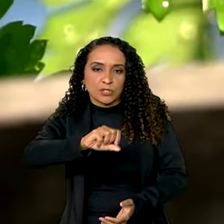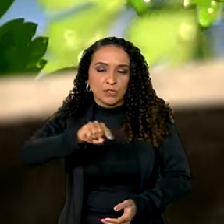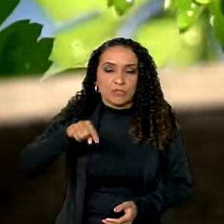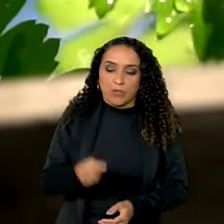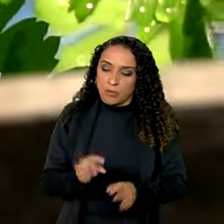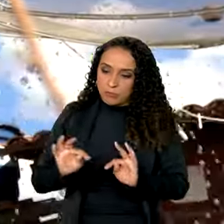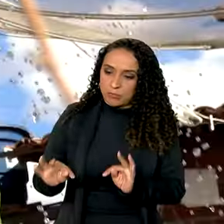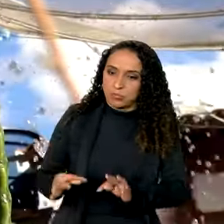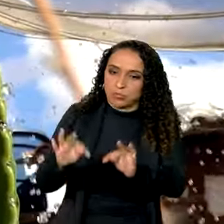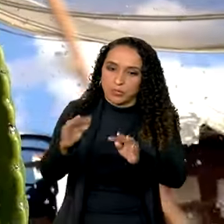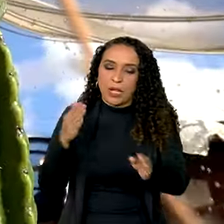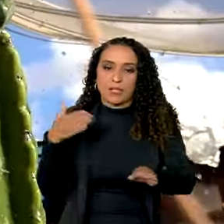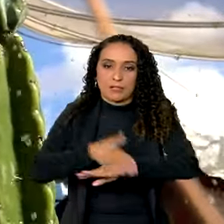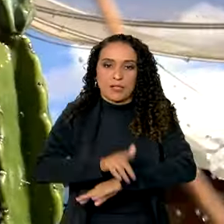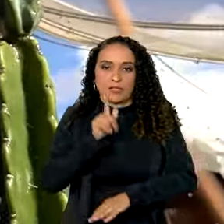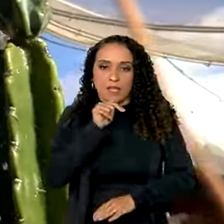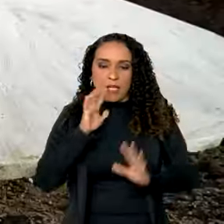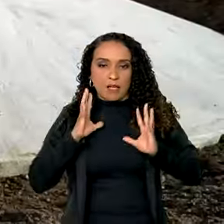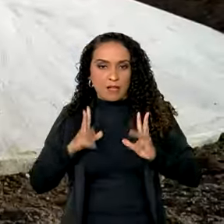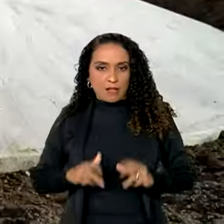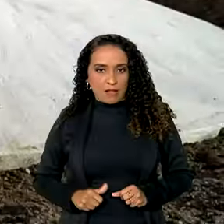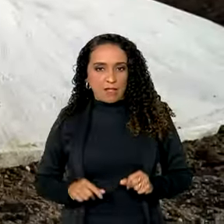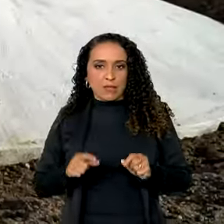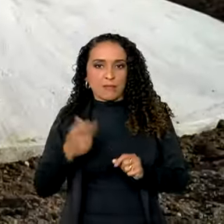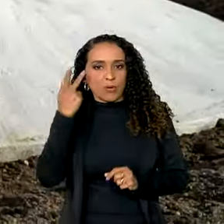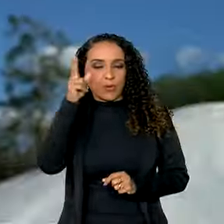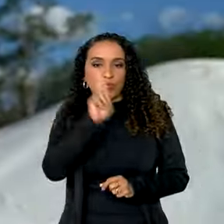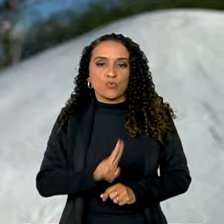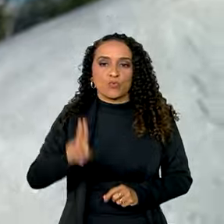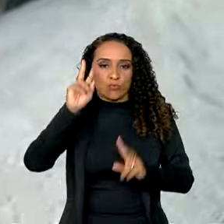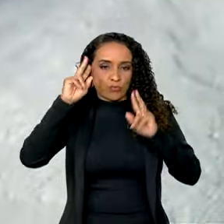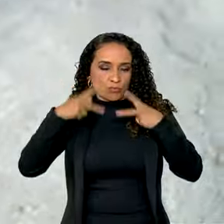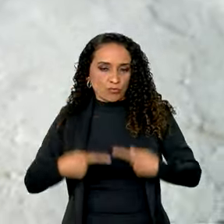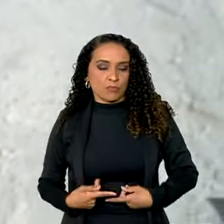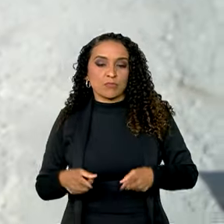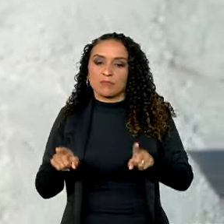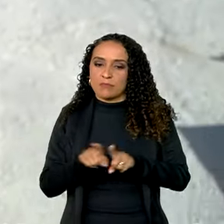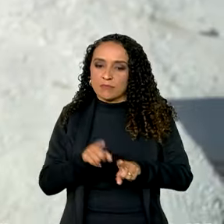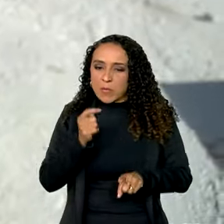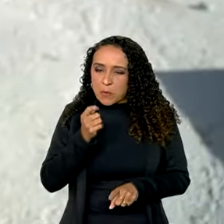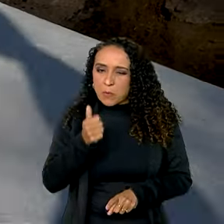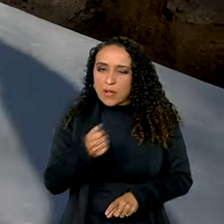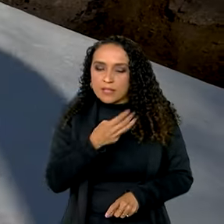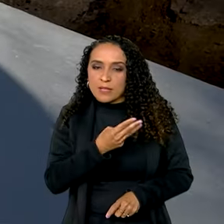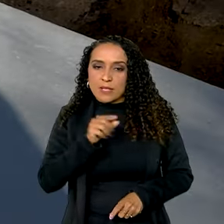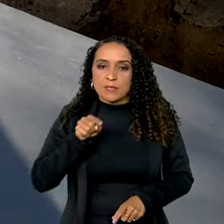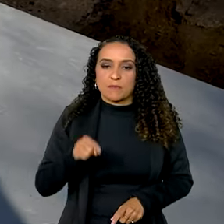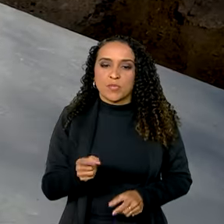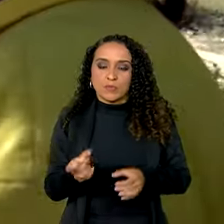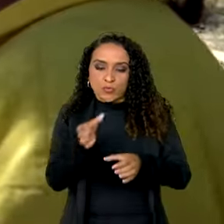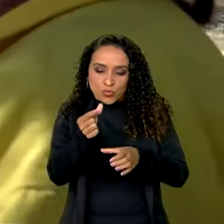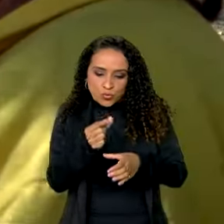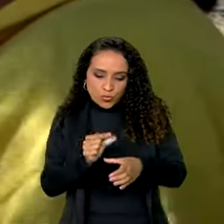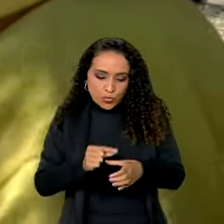tecnologias de acesso à água potável para o consumo humano e quase 3 mil cisternas para o consumo